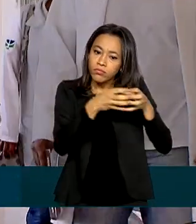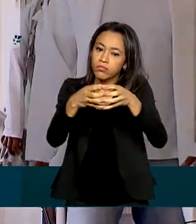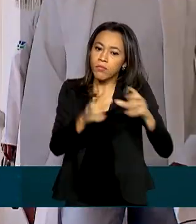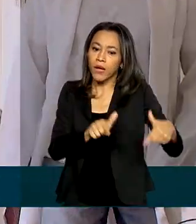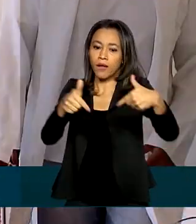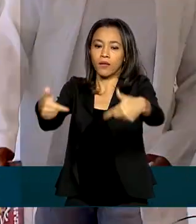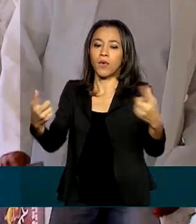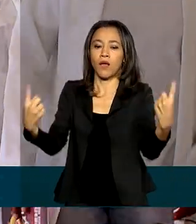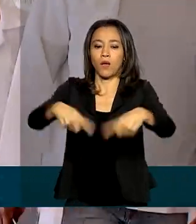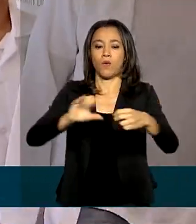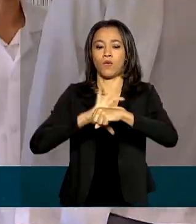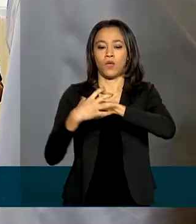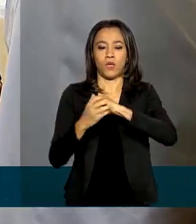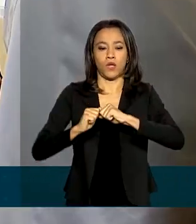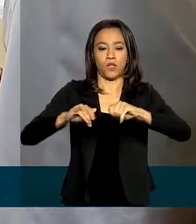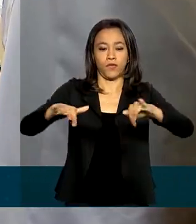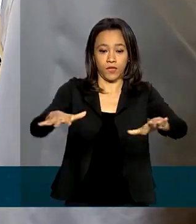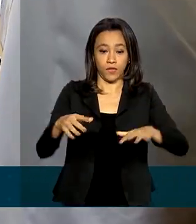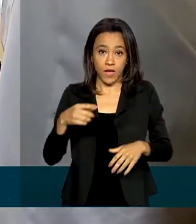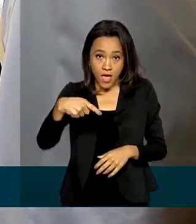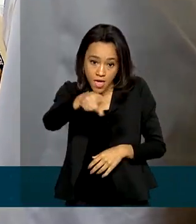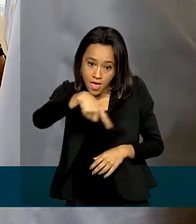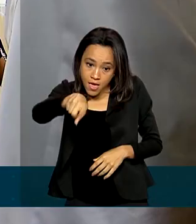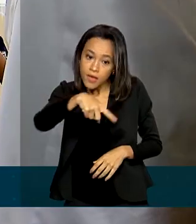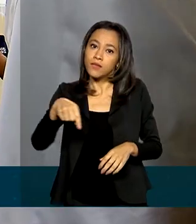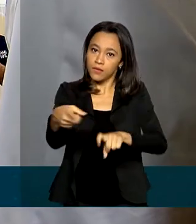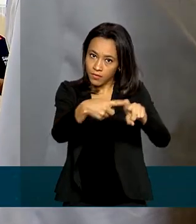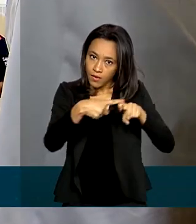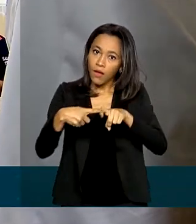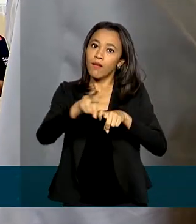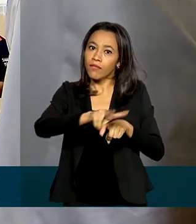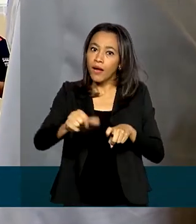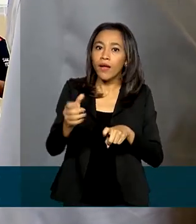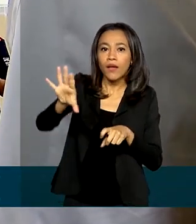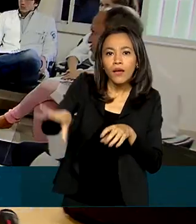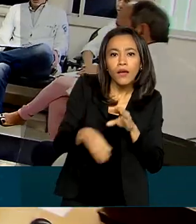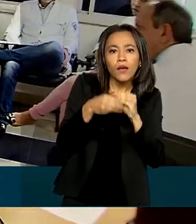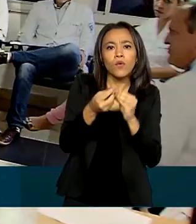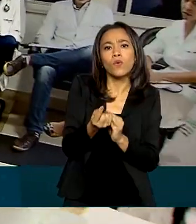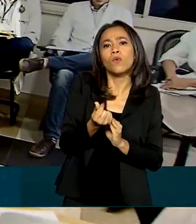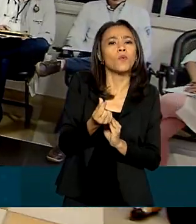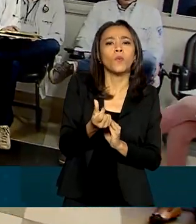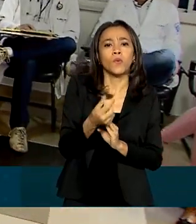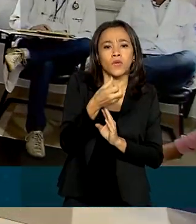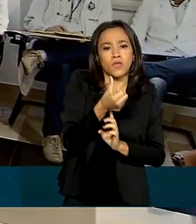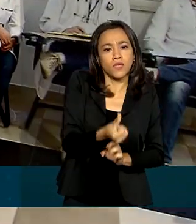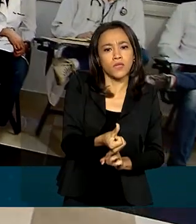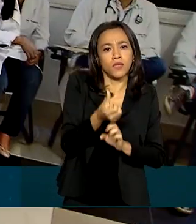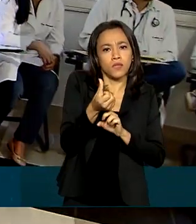do novo coronavírus. E esses residentes agora vão receber uma bonificação no valor de R$